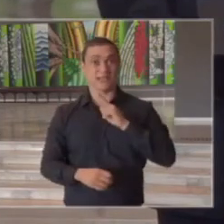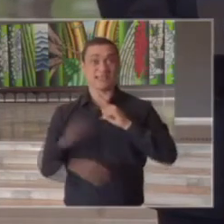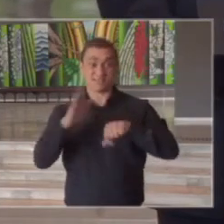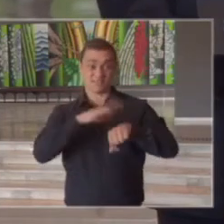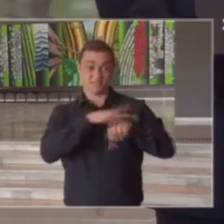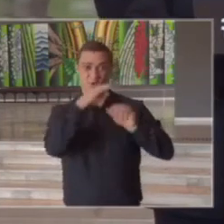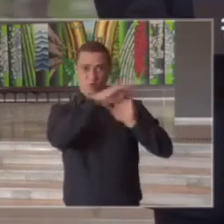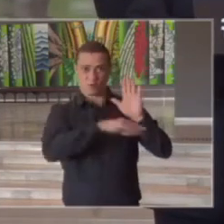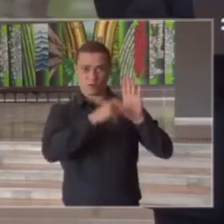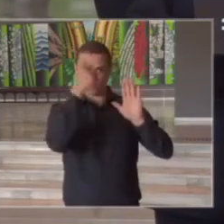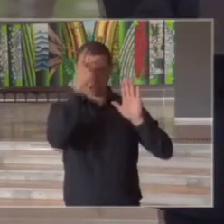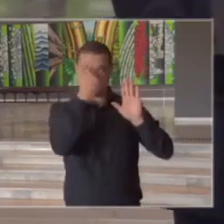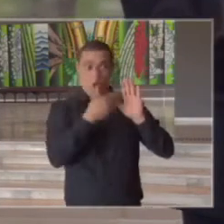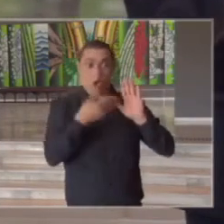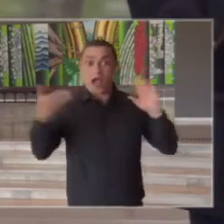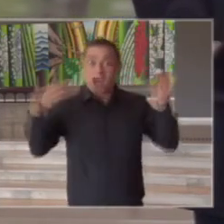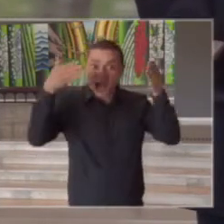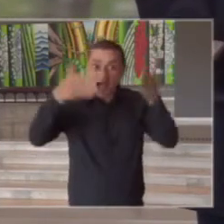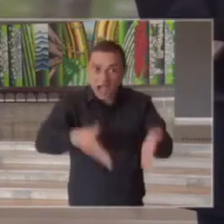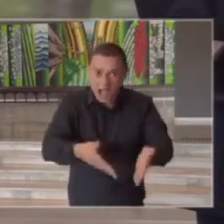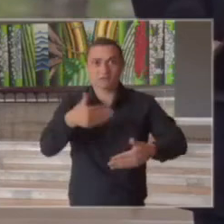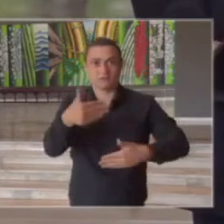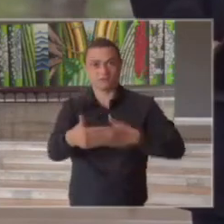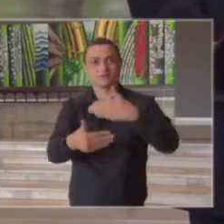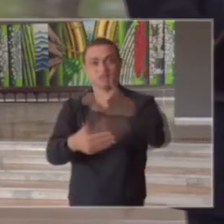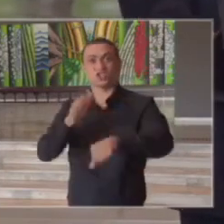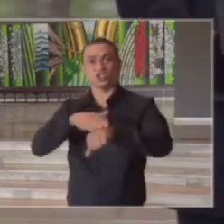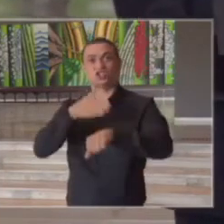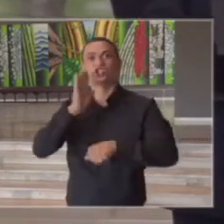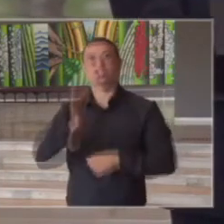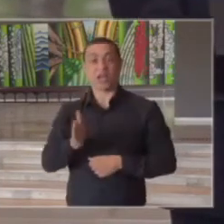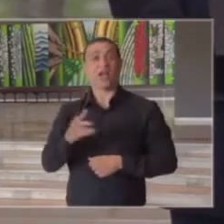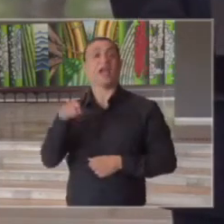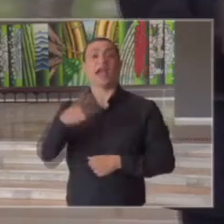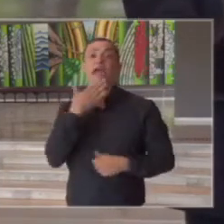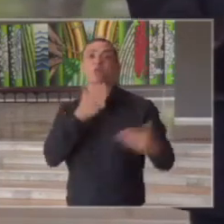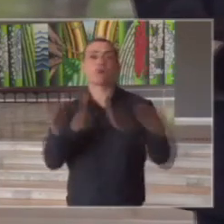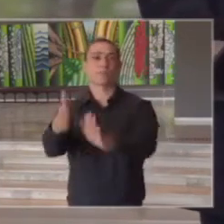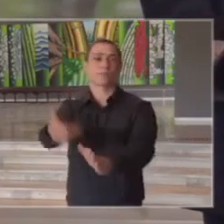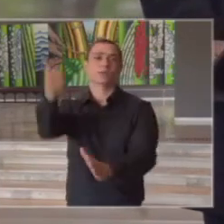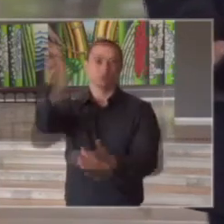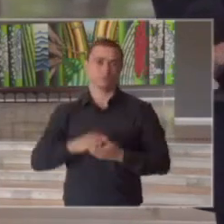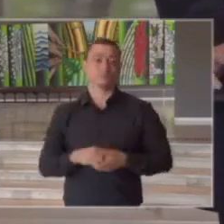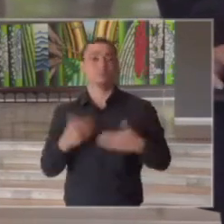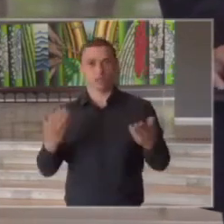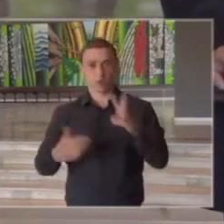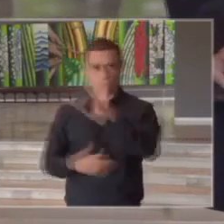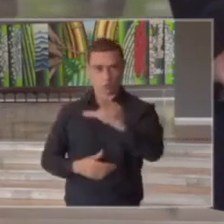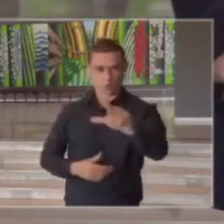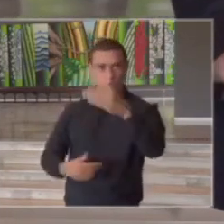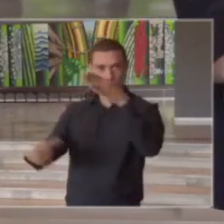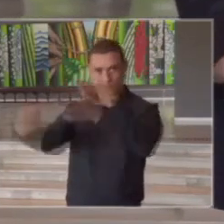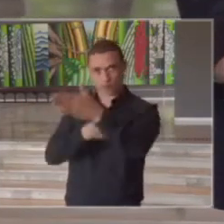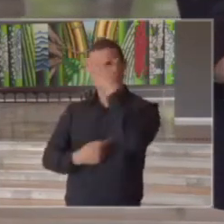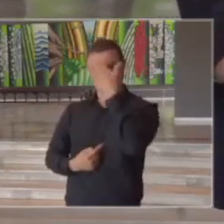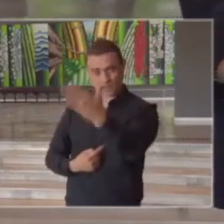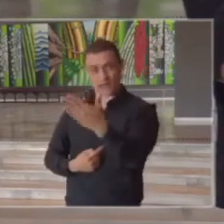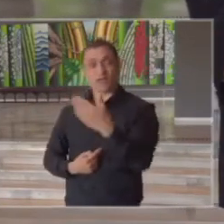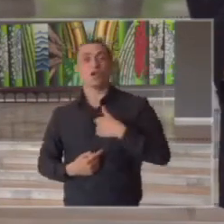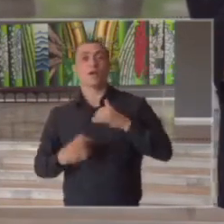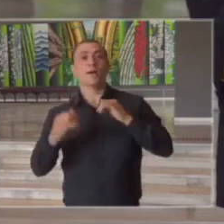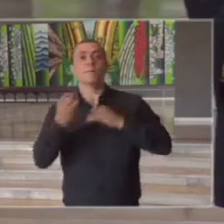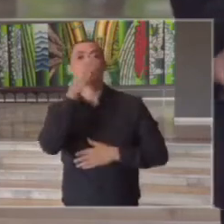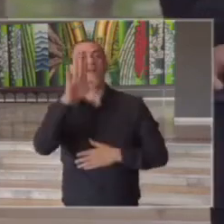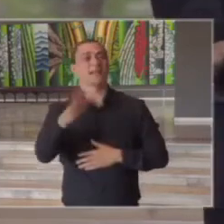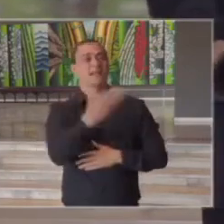elaborado e estar implantando o plano São Paulo é o melhor caminho então eu obrigado pela pergunta quero desejar uma